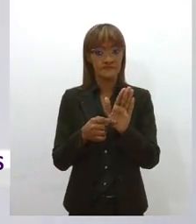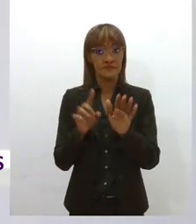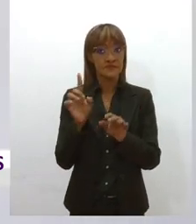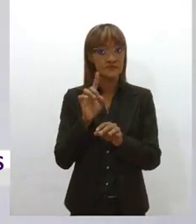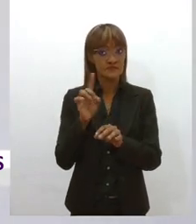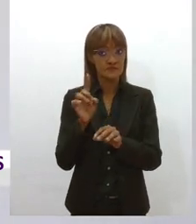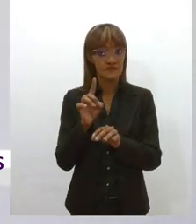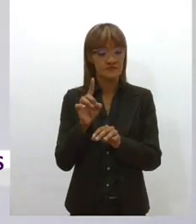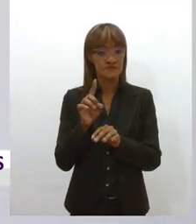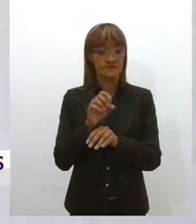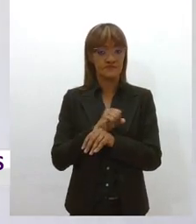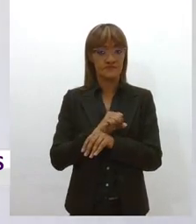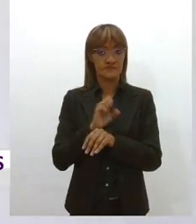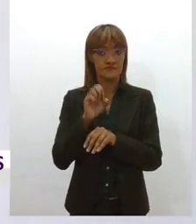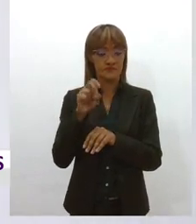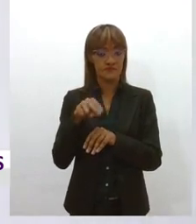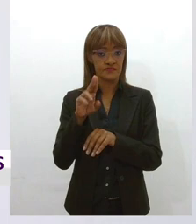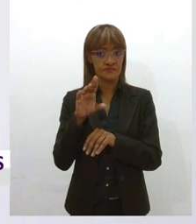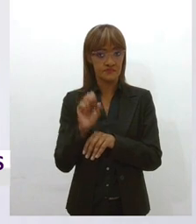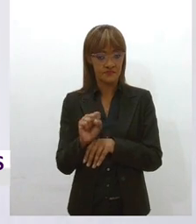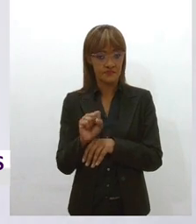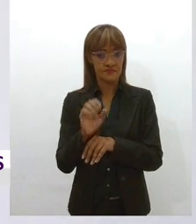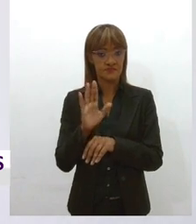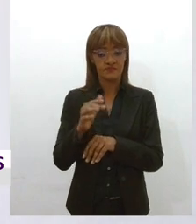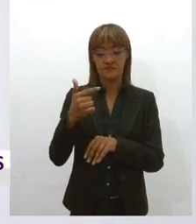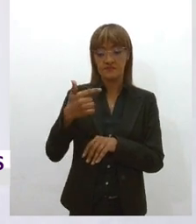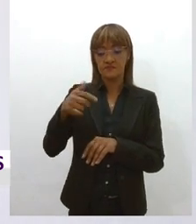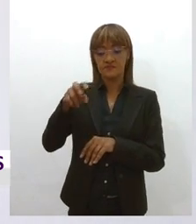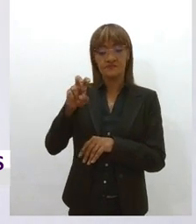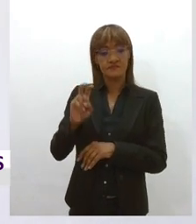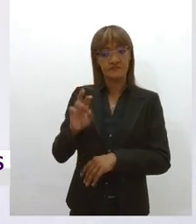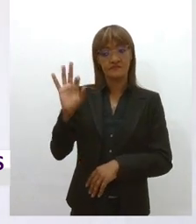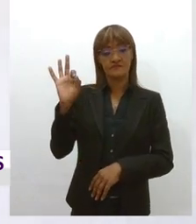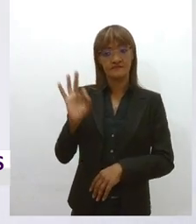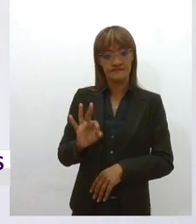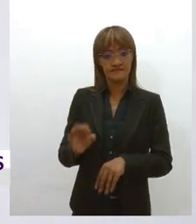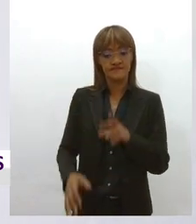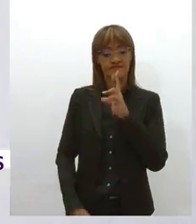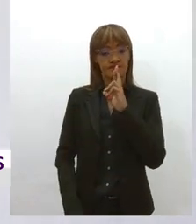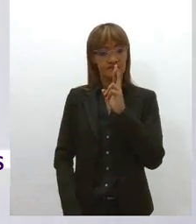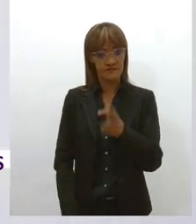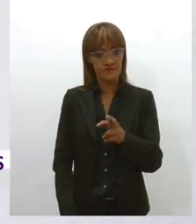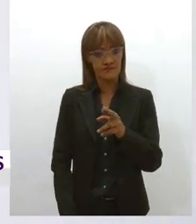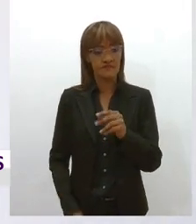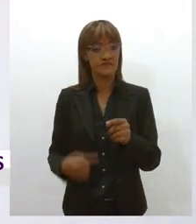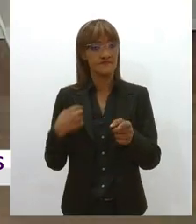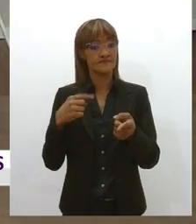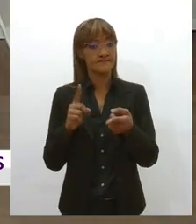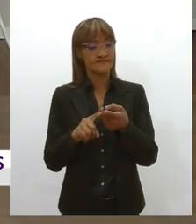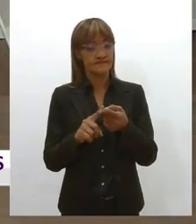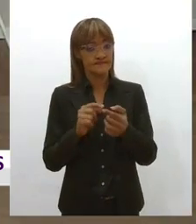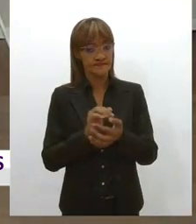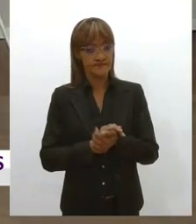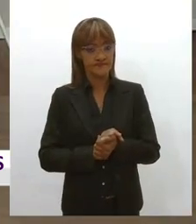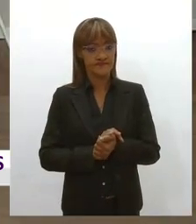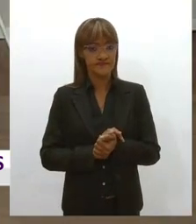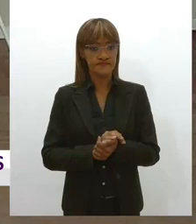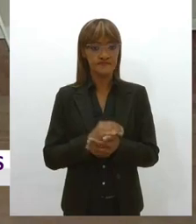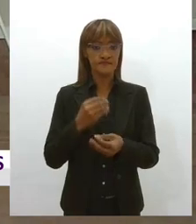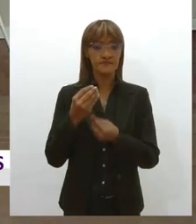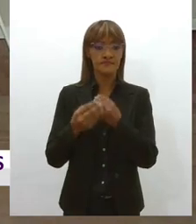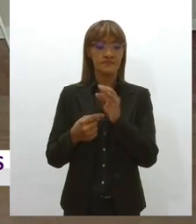mas 25% da categoria a respondeu, inclusive eu, e de acordo com essa amostragem,